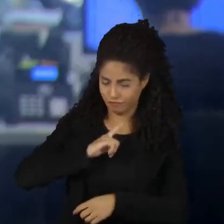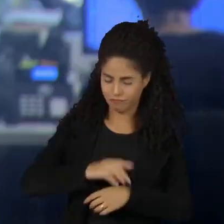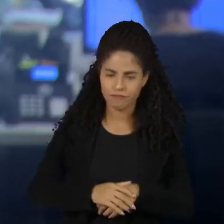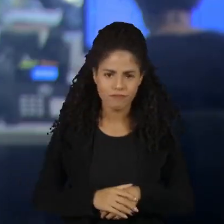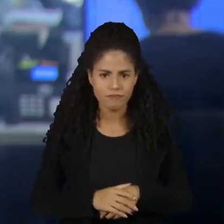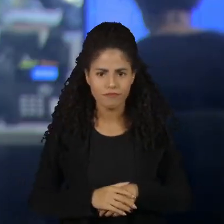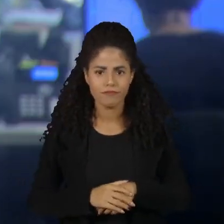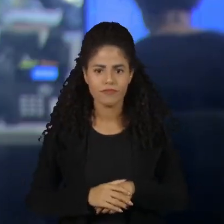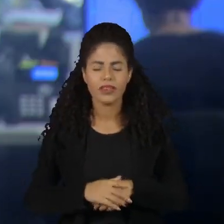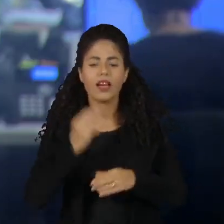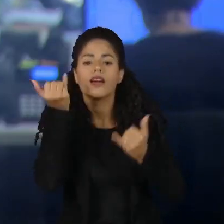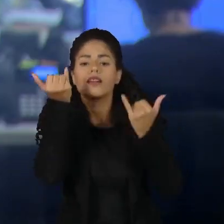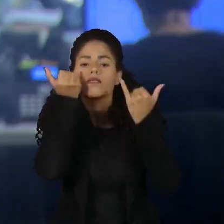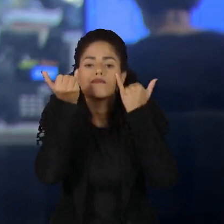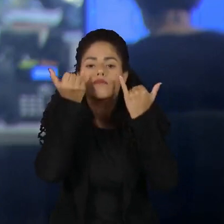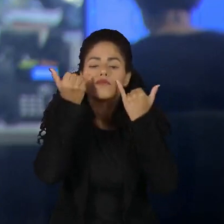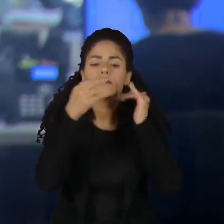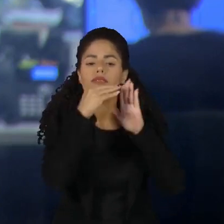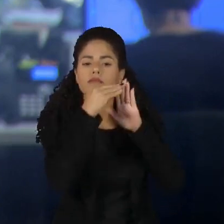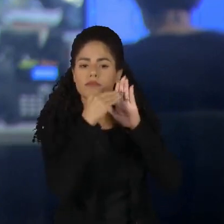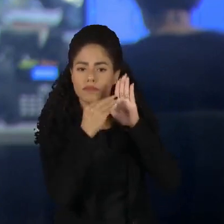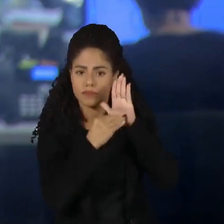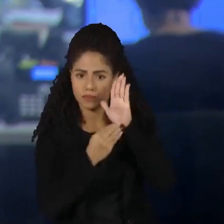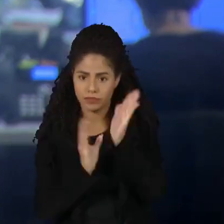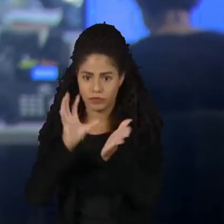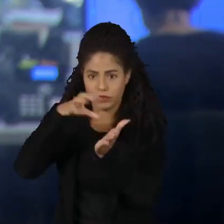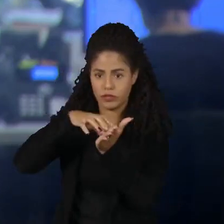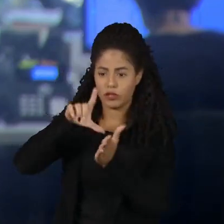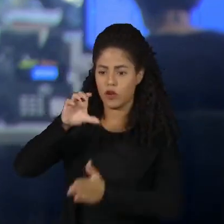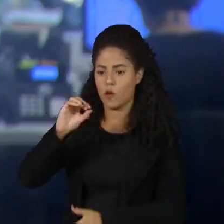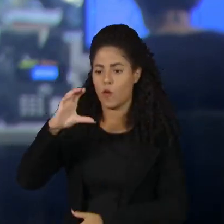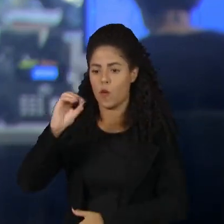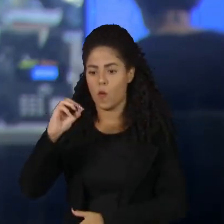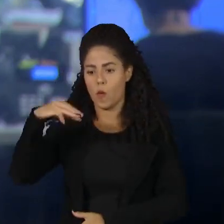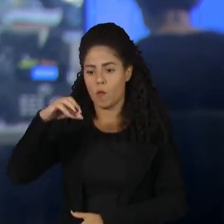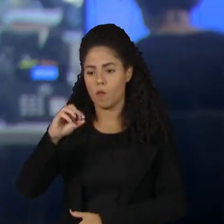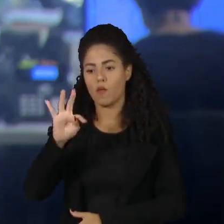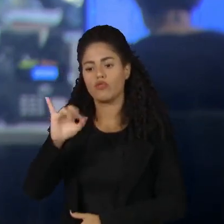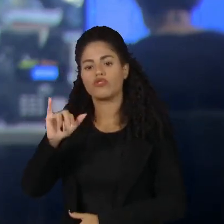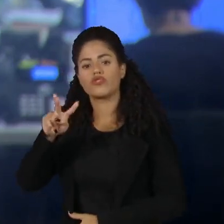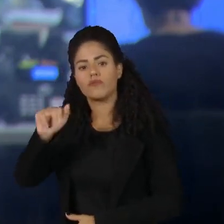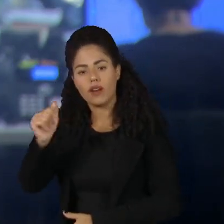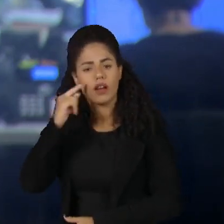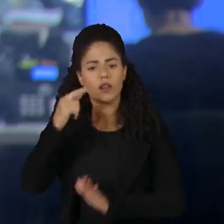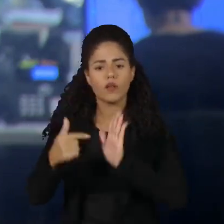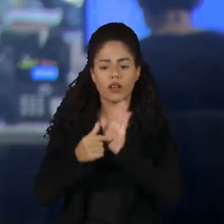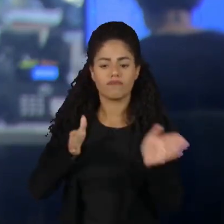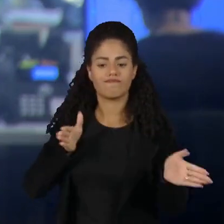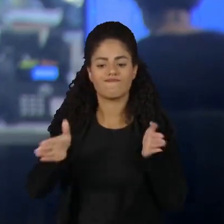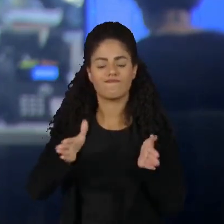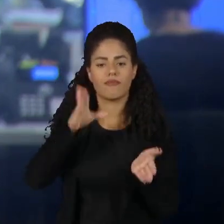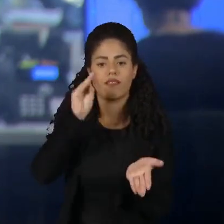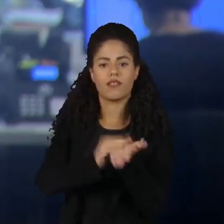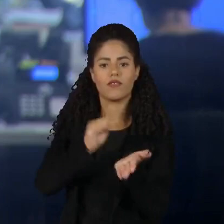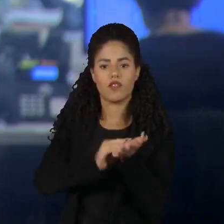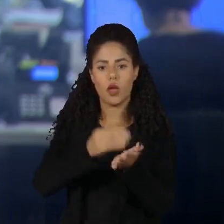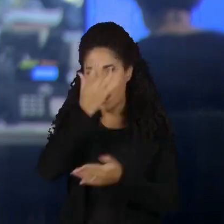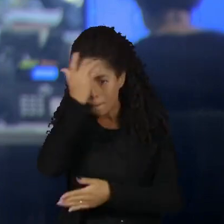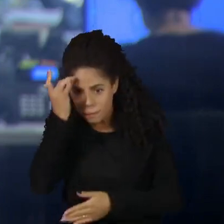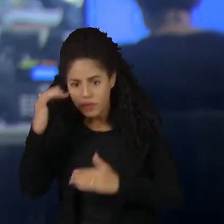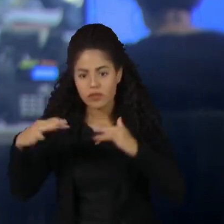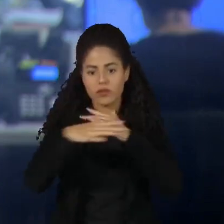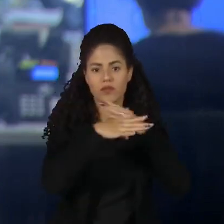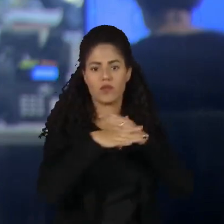O dado faz parte de um estudo do Instituto Locomotiva, que avalia o impacto da falta de acessibilidade para pessoas com a